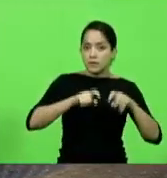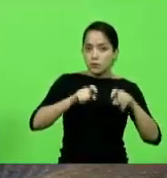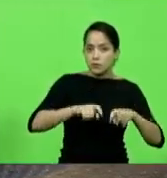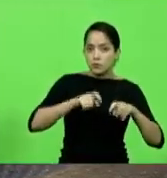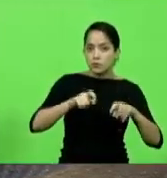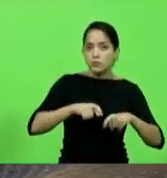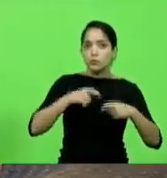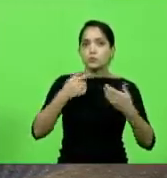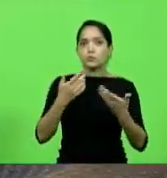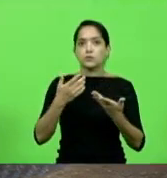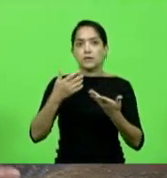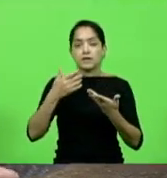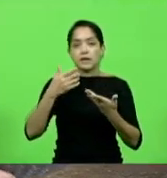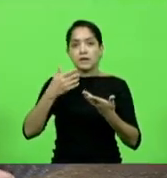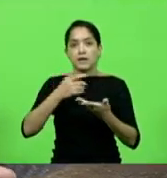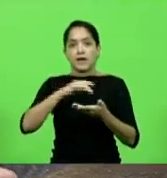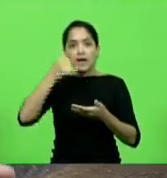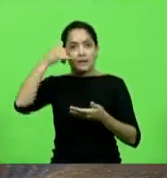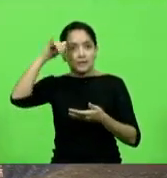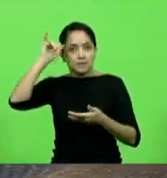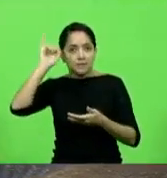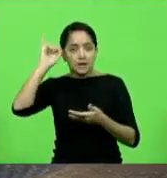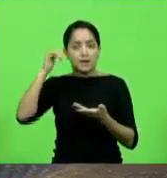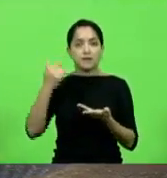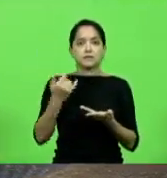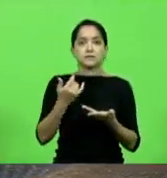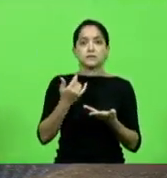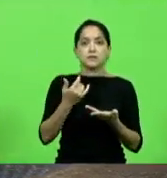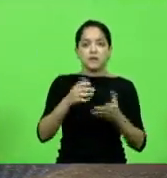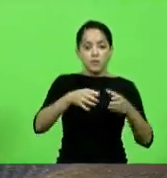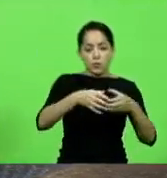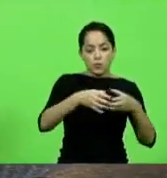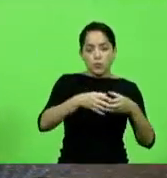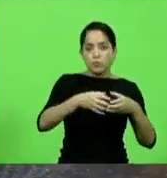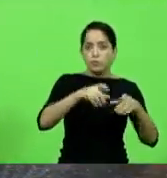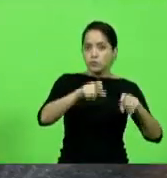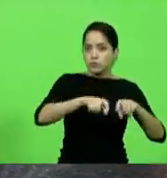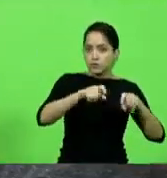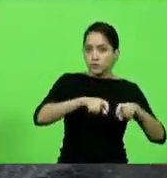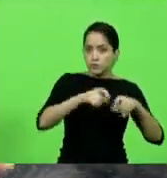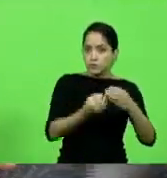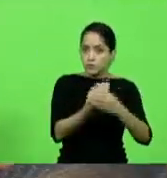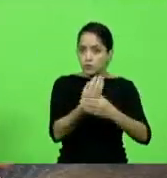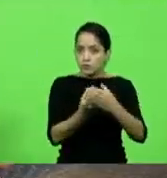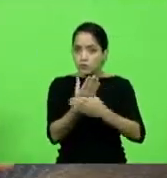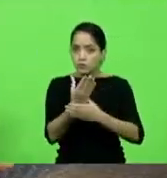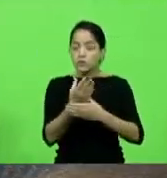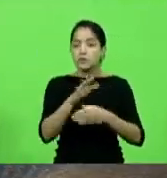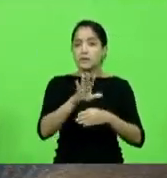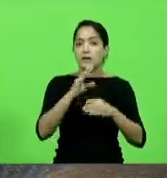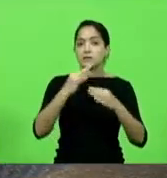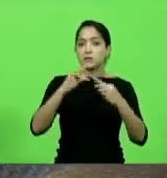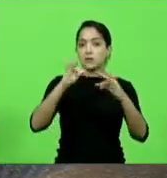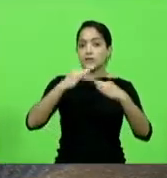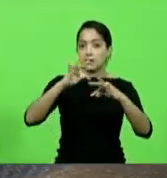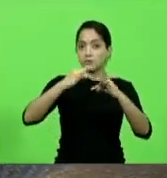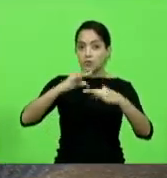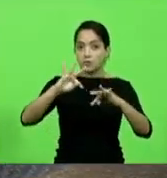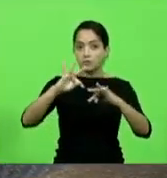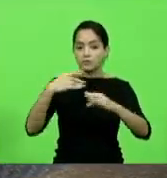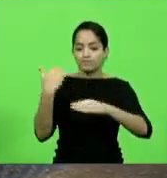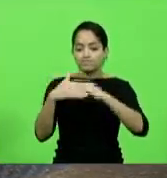pecuária de pequenos agricultores mas com uma tecnologia avançada